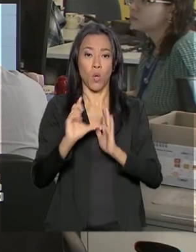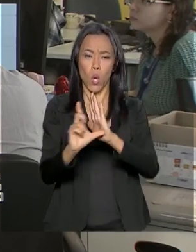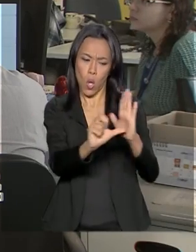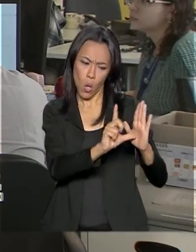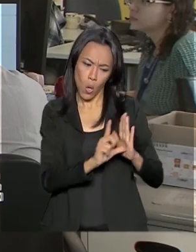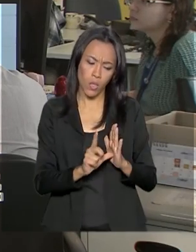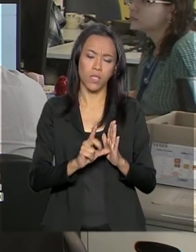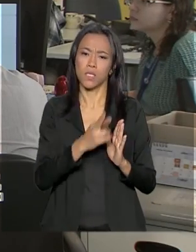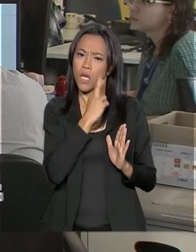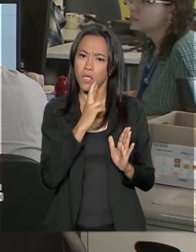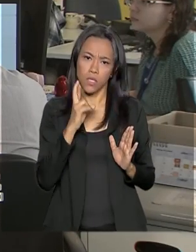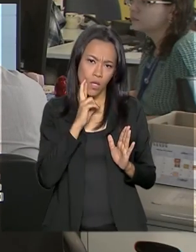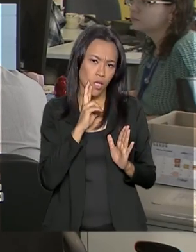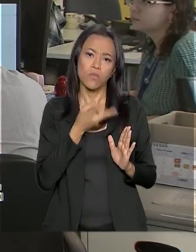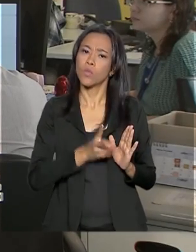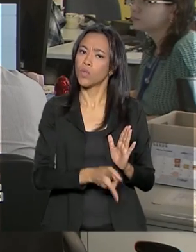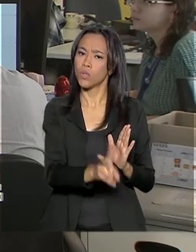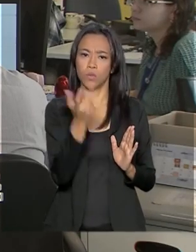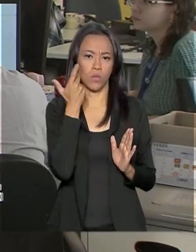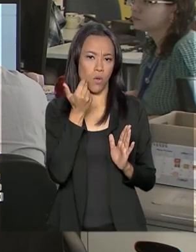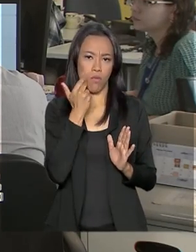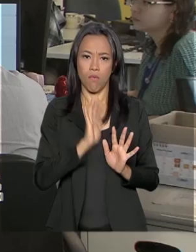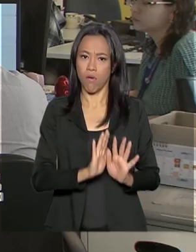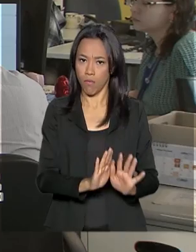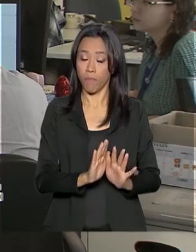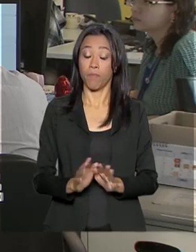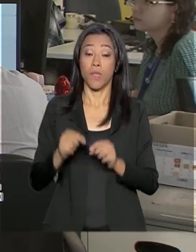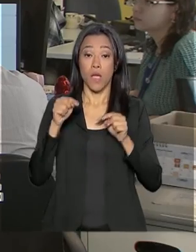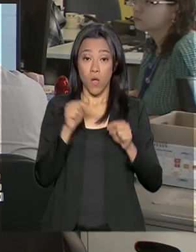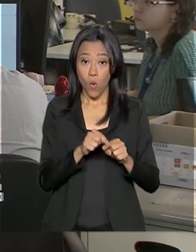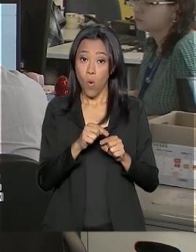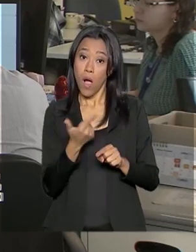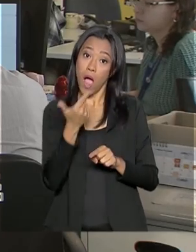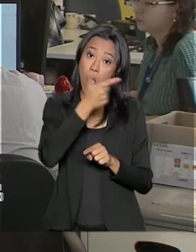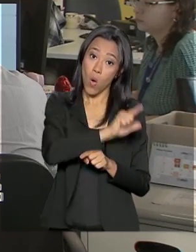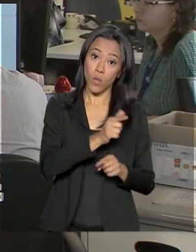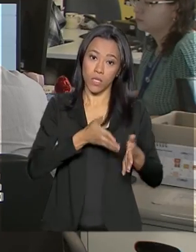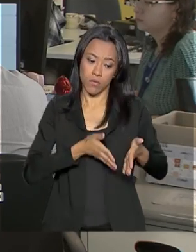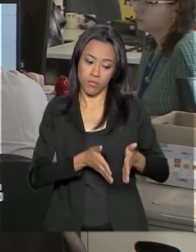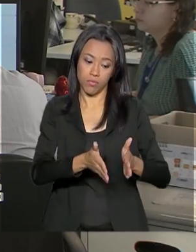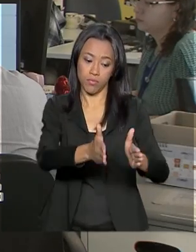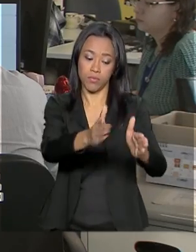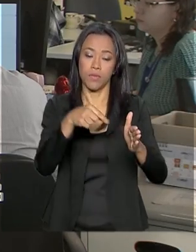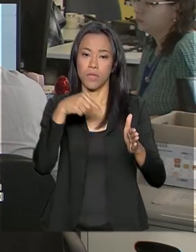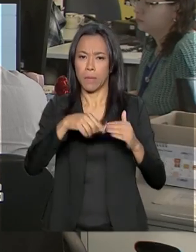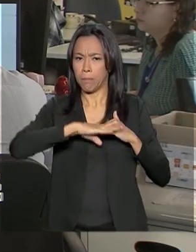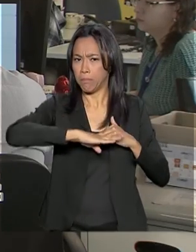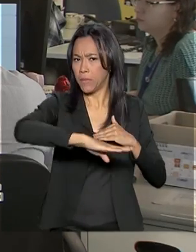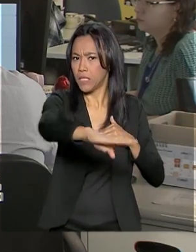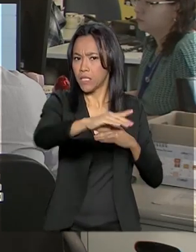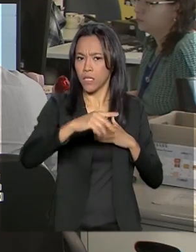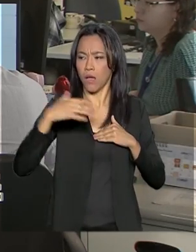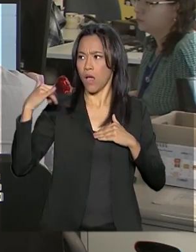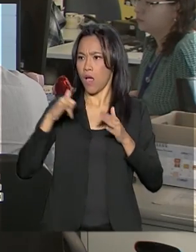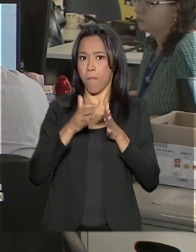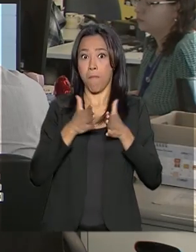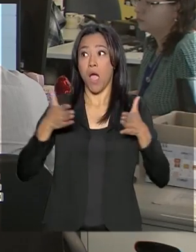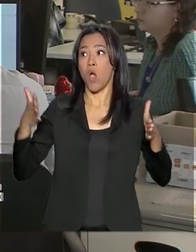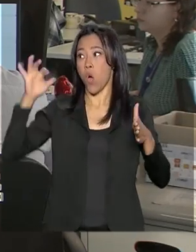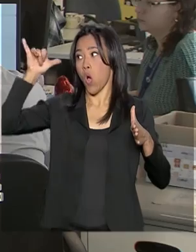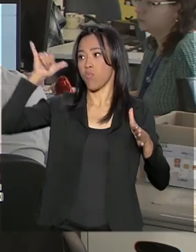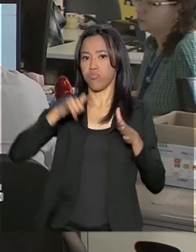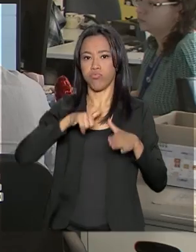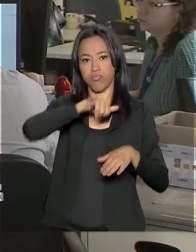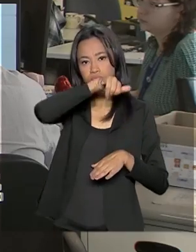e restaurantes, também seguem funcionando. Como a pista auxiliar não comporta alguns tipos de aeronave maiores, caso haja alguma